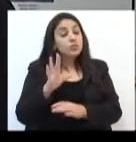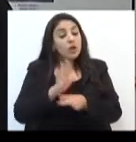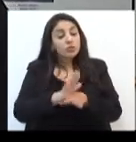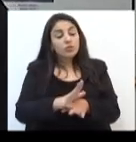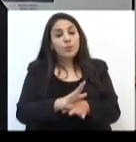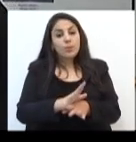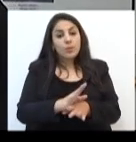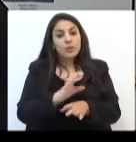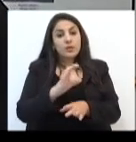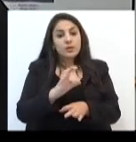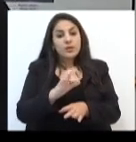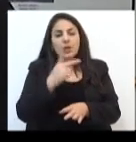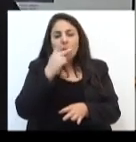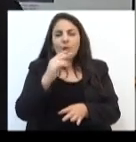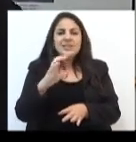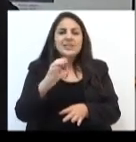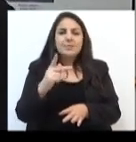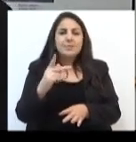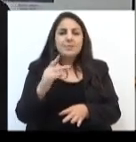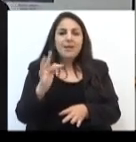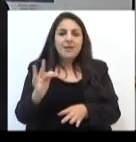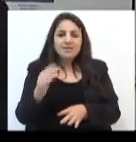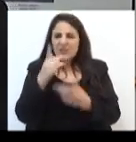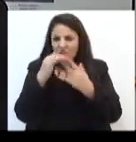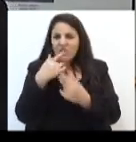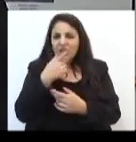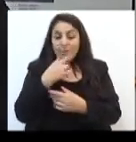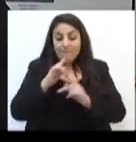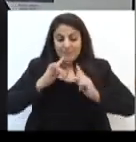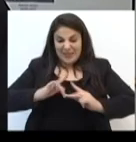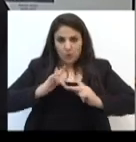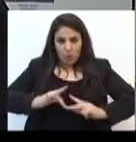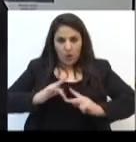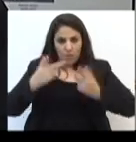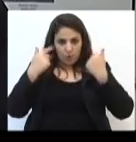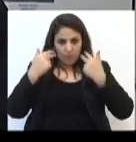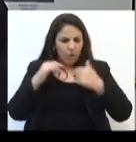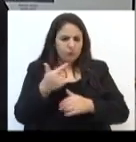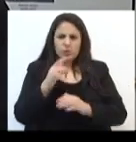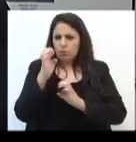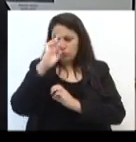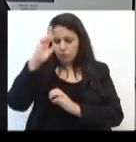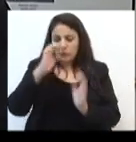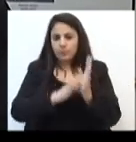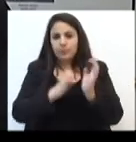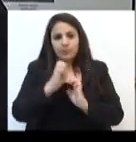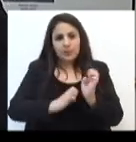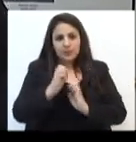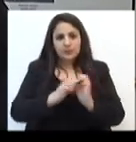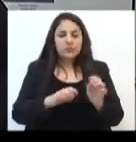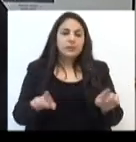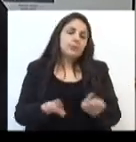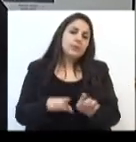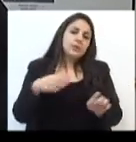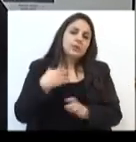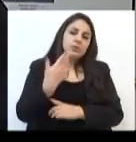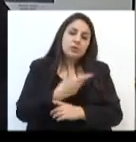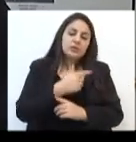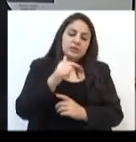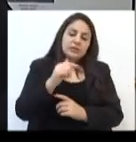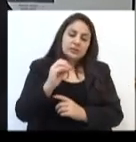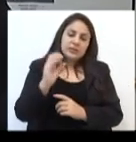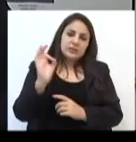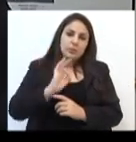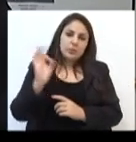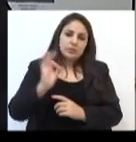CPF, como a gente diz, por pessoa física. E com isso, nós também limitamos um teto que ficou sobre o maior, 70